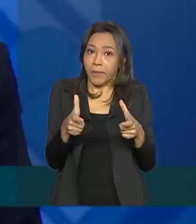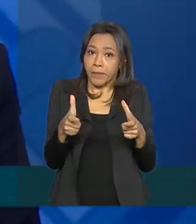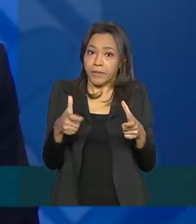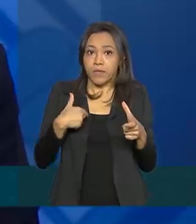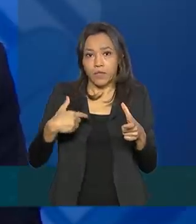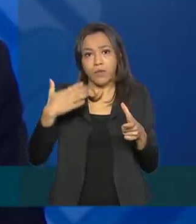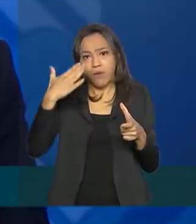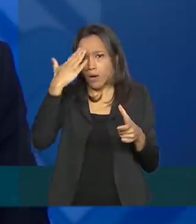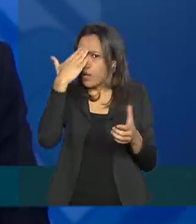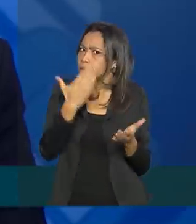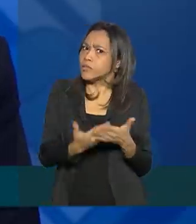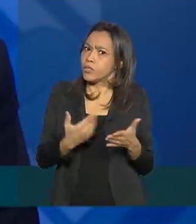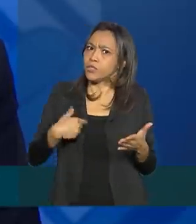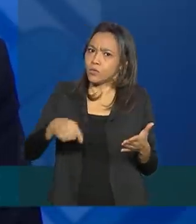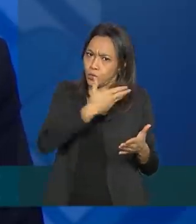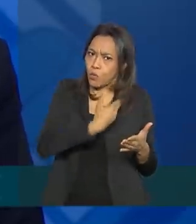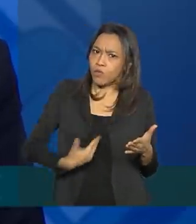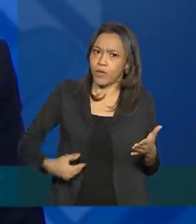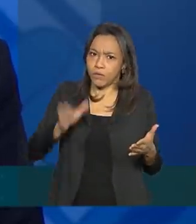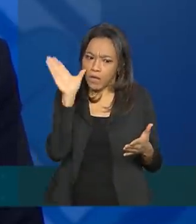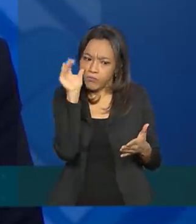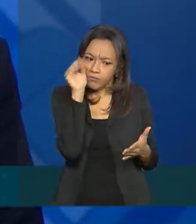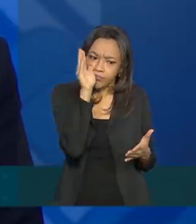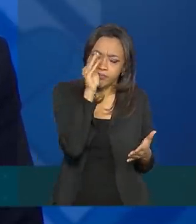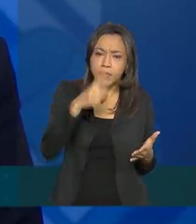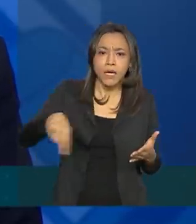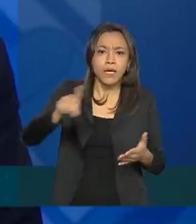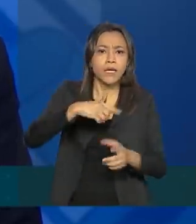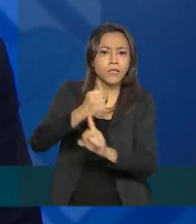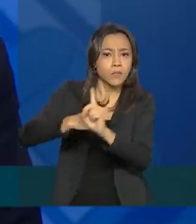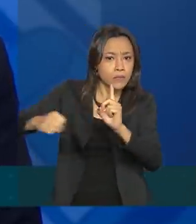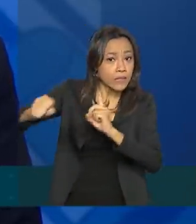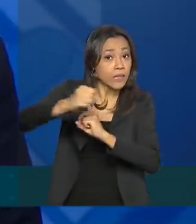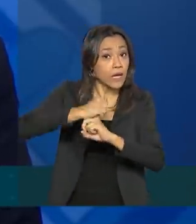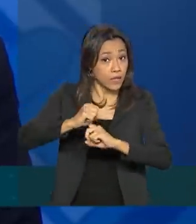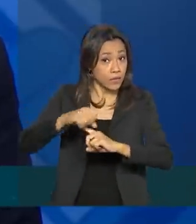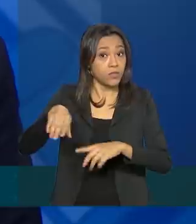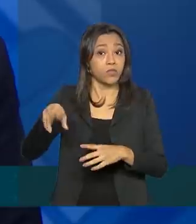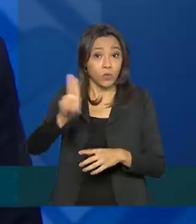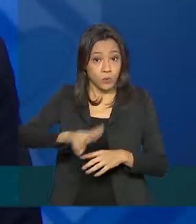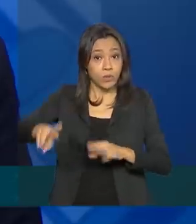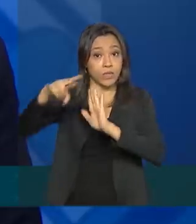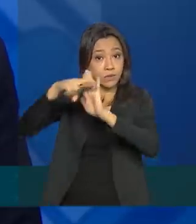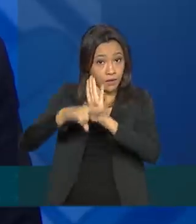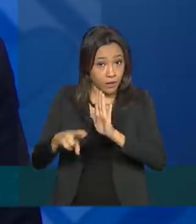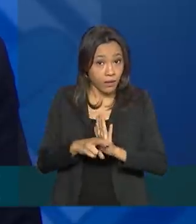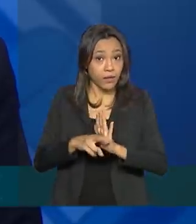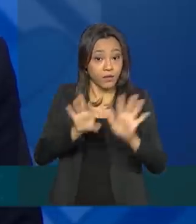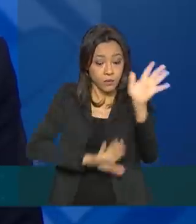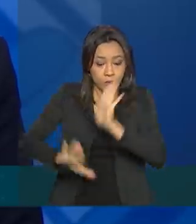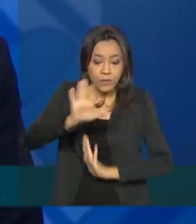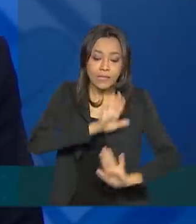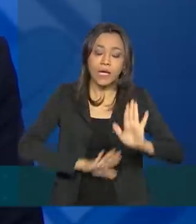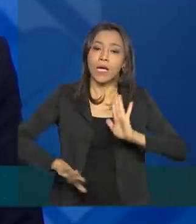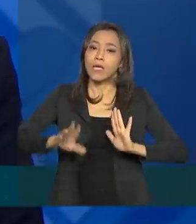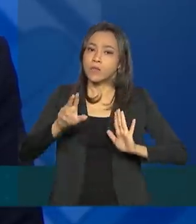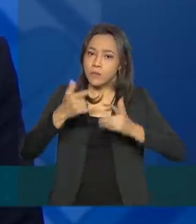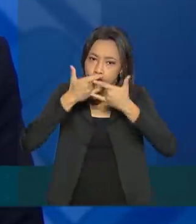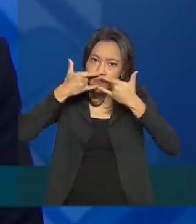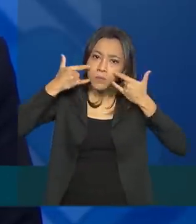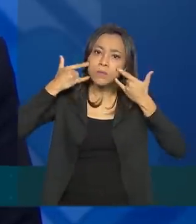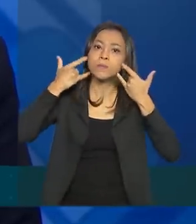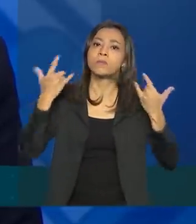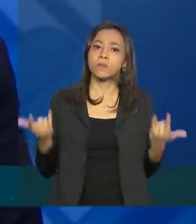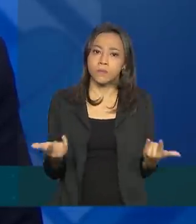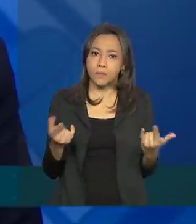gestores estão acompanhando. E a população, cada vez mais, utilizando as medidas, tanto de etiqueta respiratória, e também